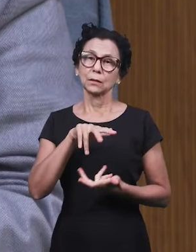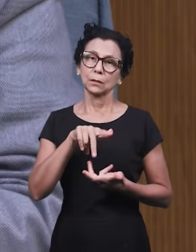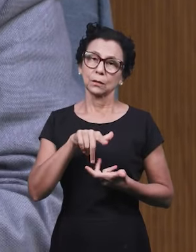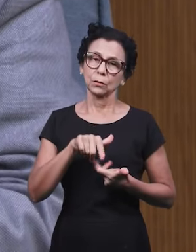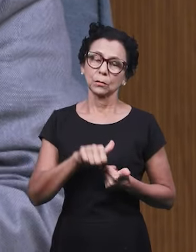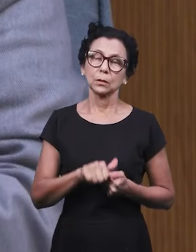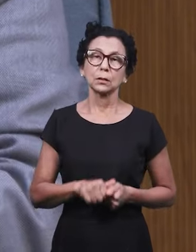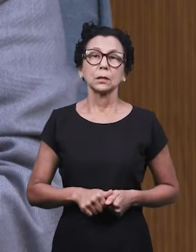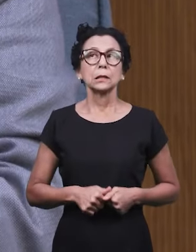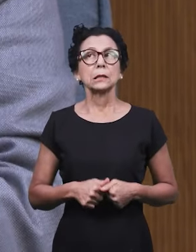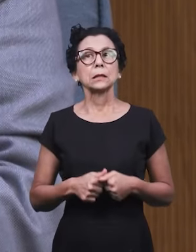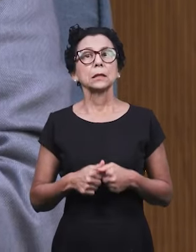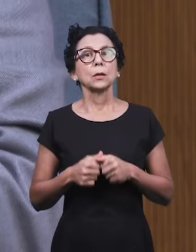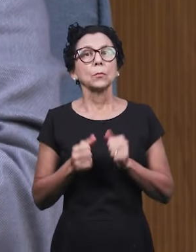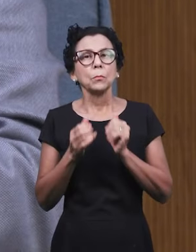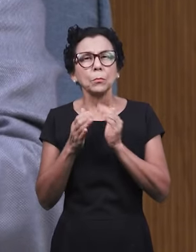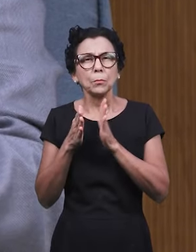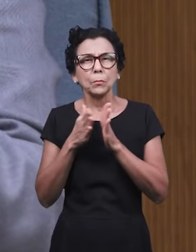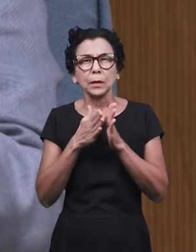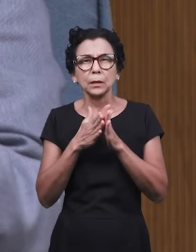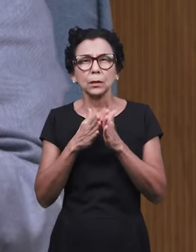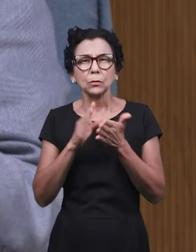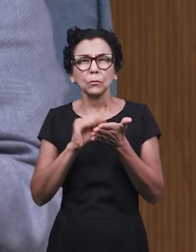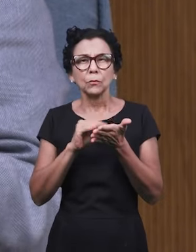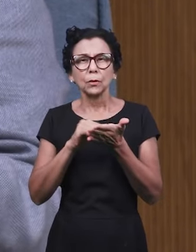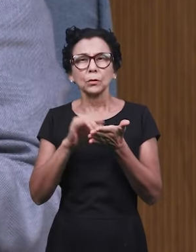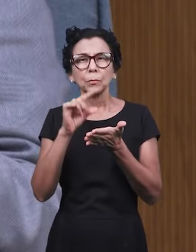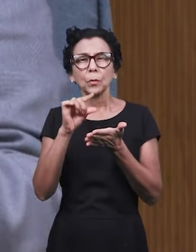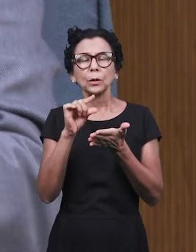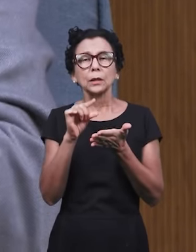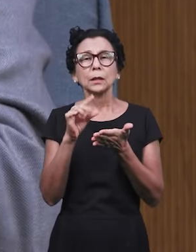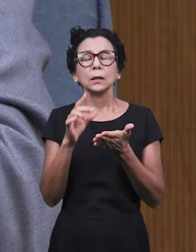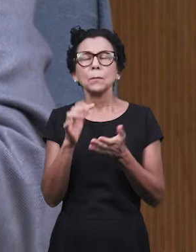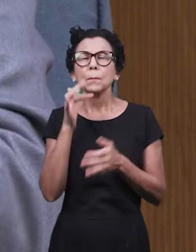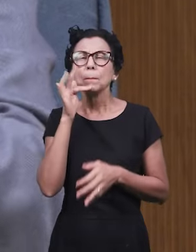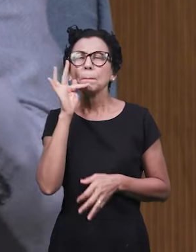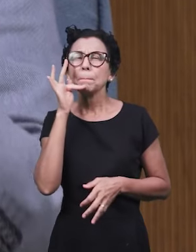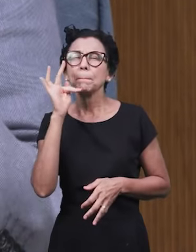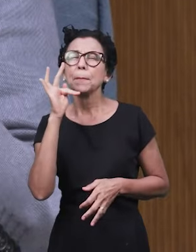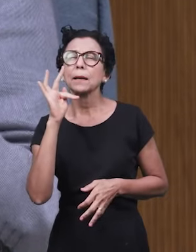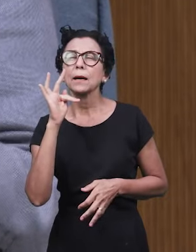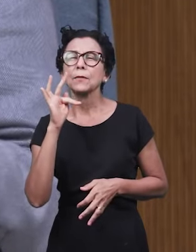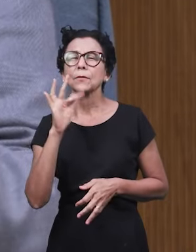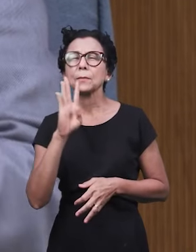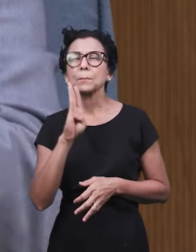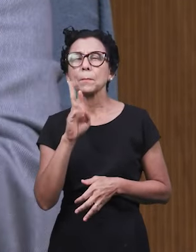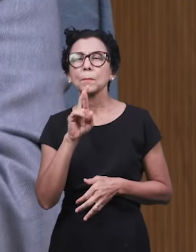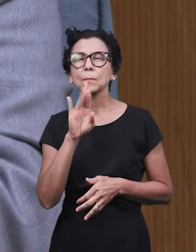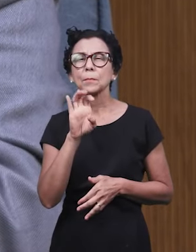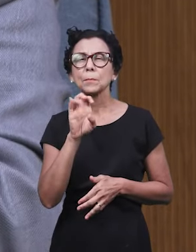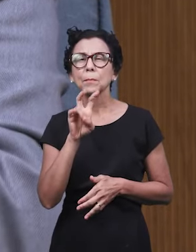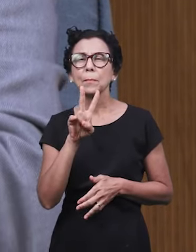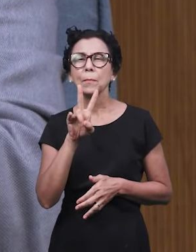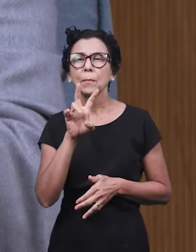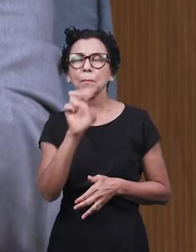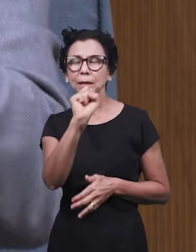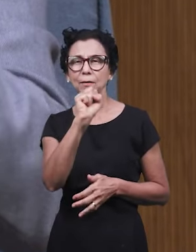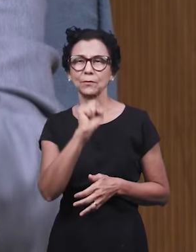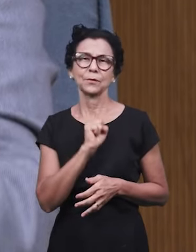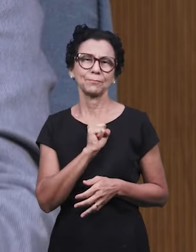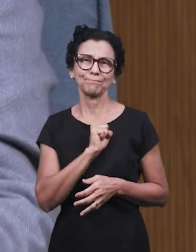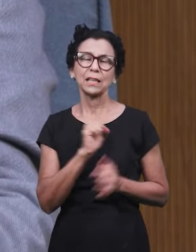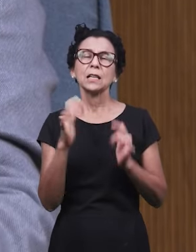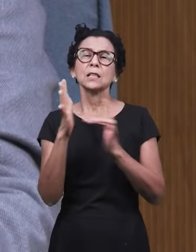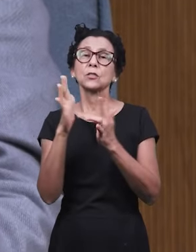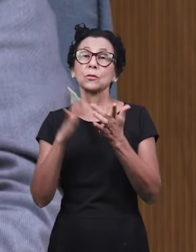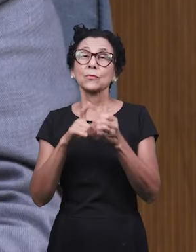nós falamos, portanto, tempo do breve, é o tempo que indica que o Senhor Jesus está às